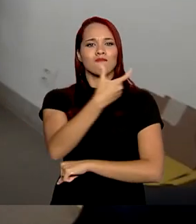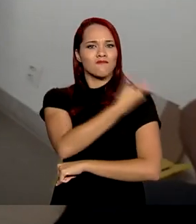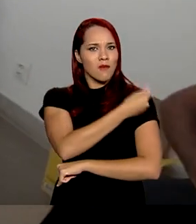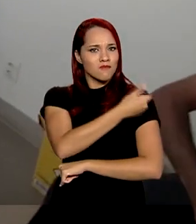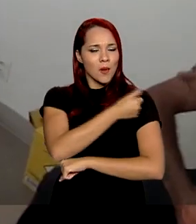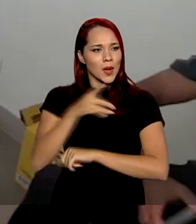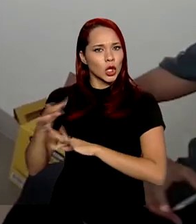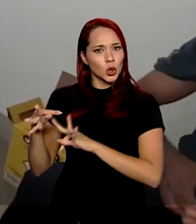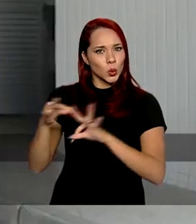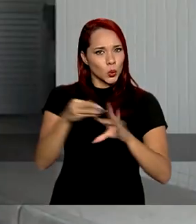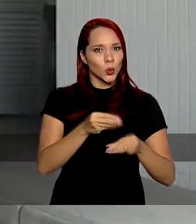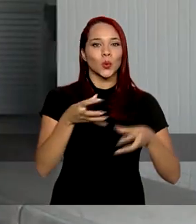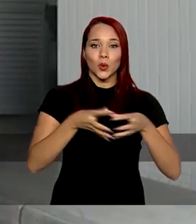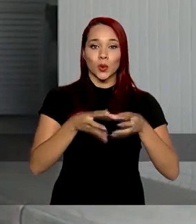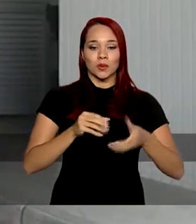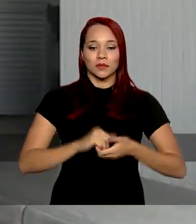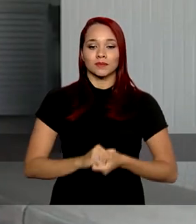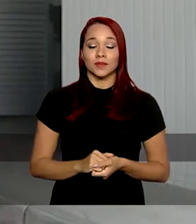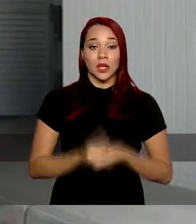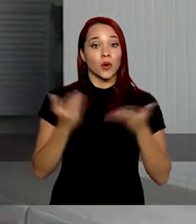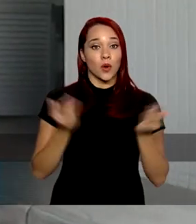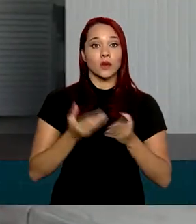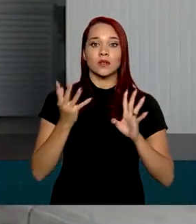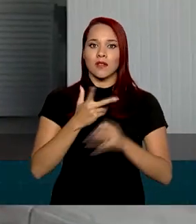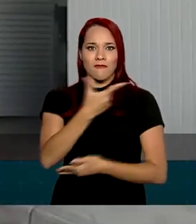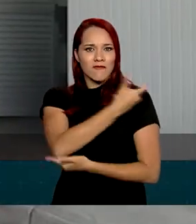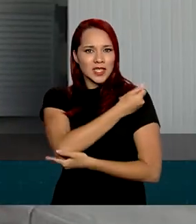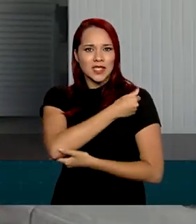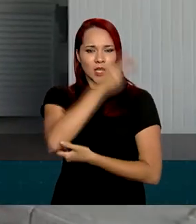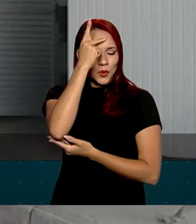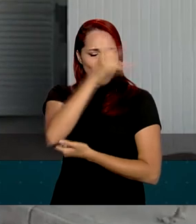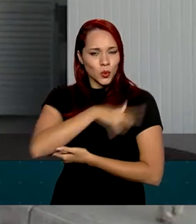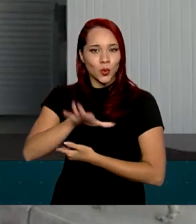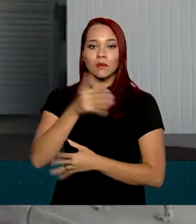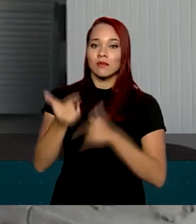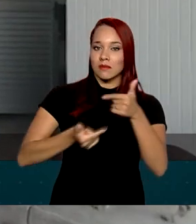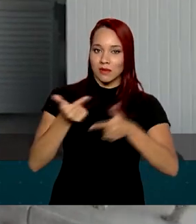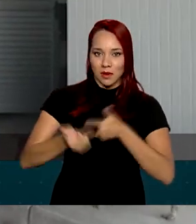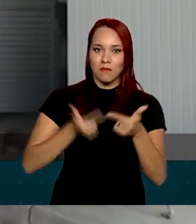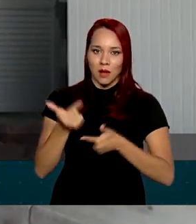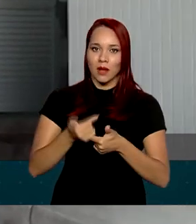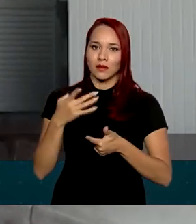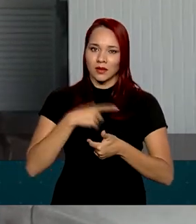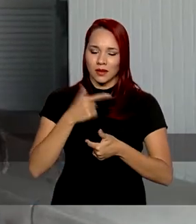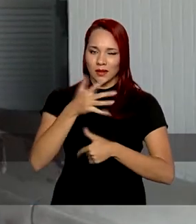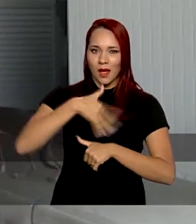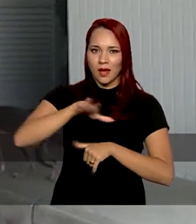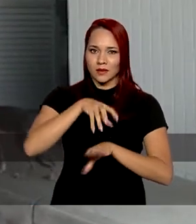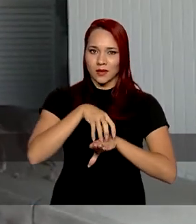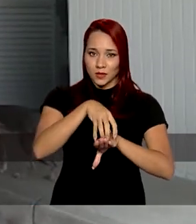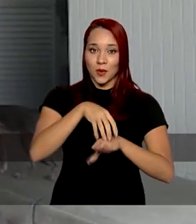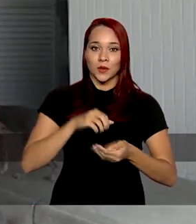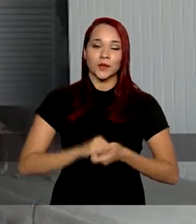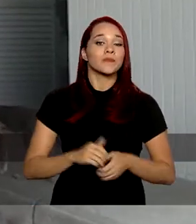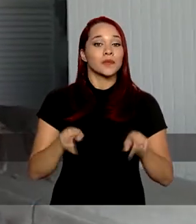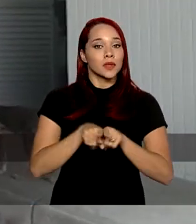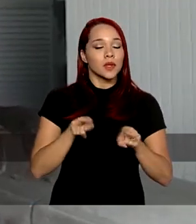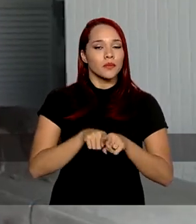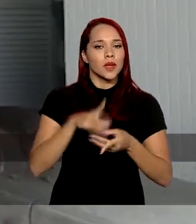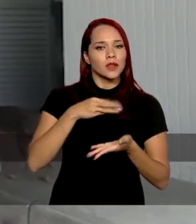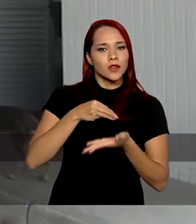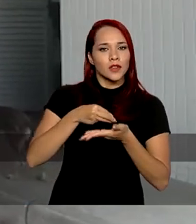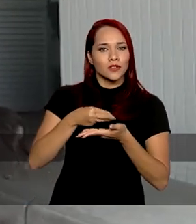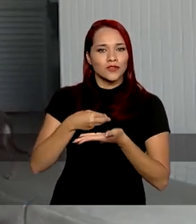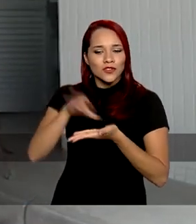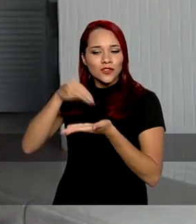todo o seu pessoal. Estamos vacinando todos os funcionários ligados a transporte. E também distribuímos